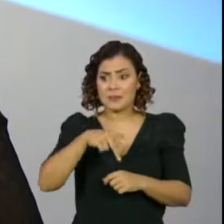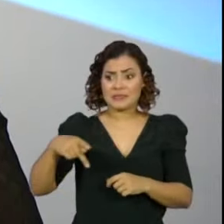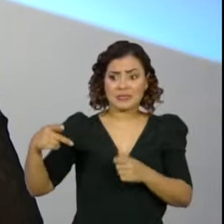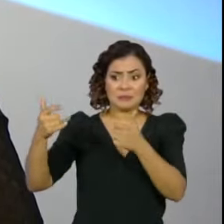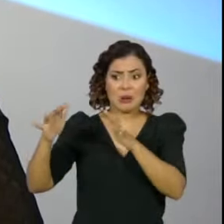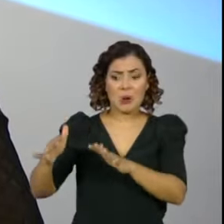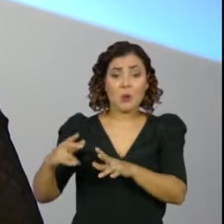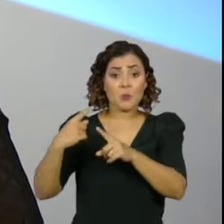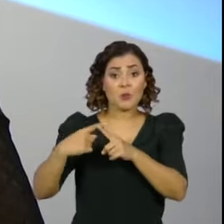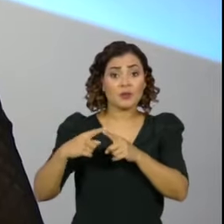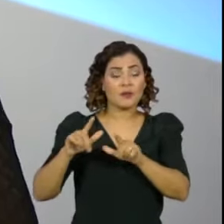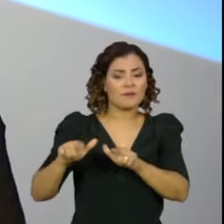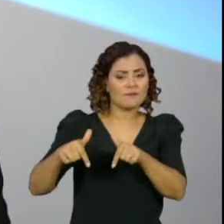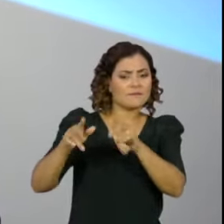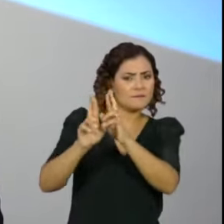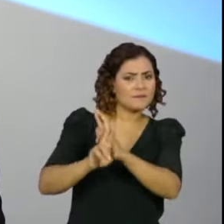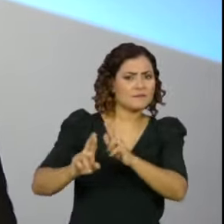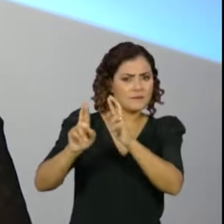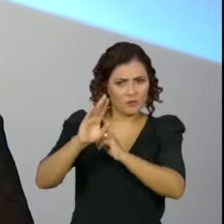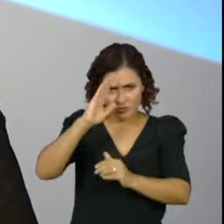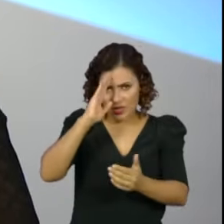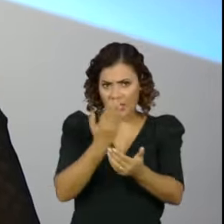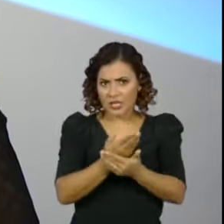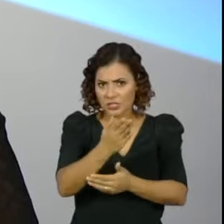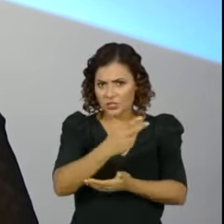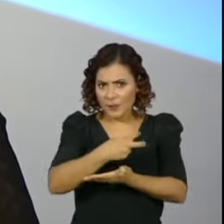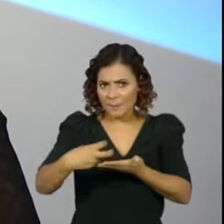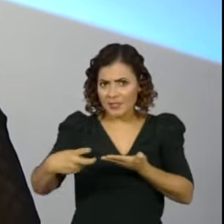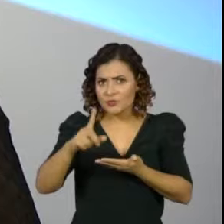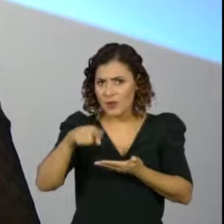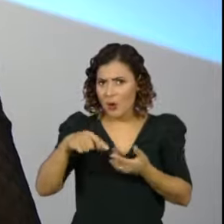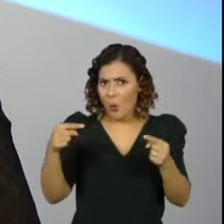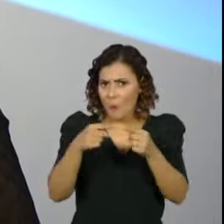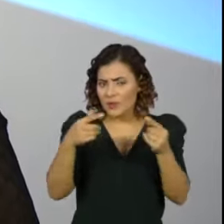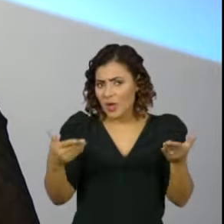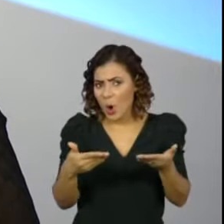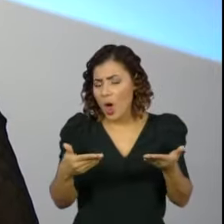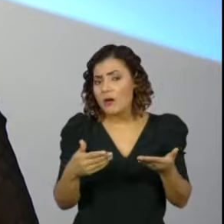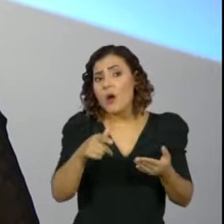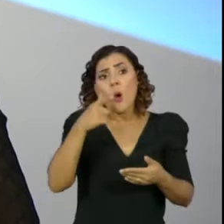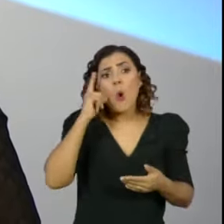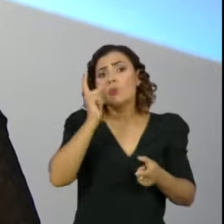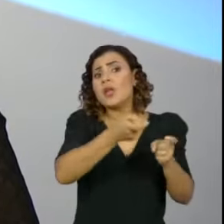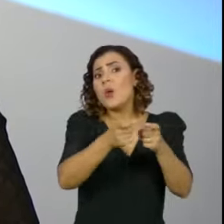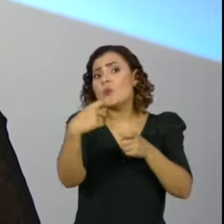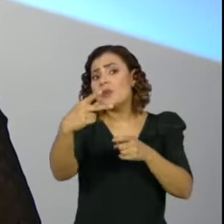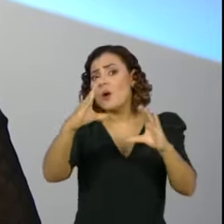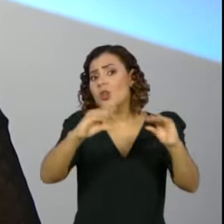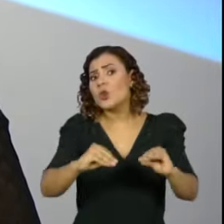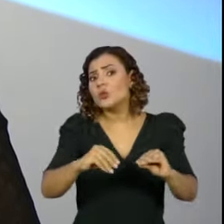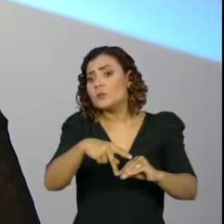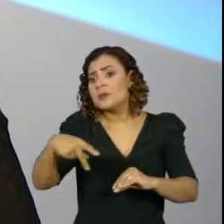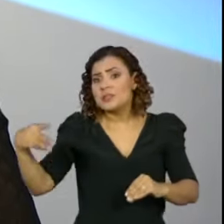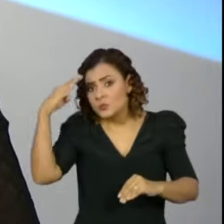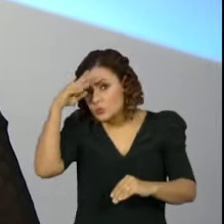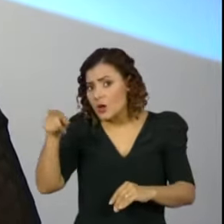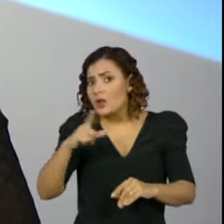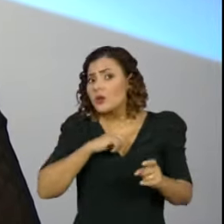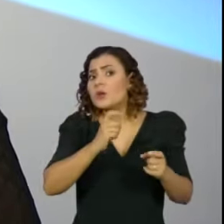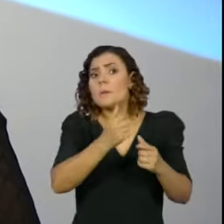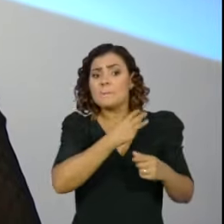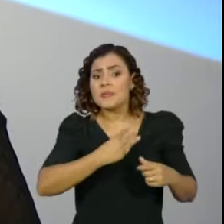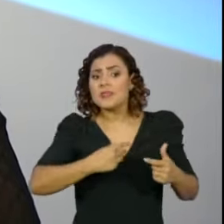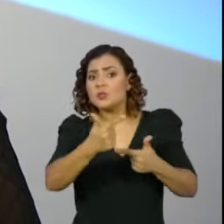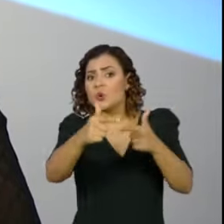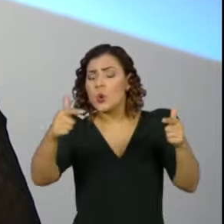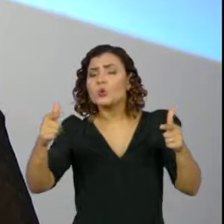depois da realização dela o senhor acredita que o impeachment poderia ser considerado viável? O senhor se reuniu ontem à noite com o presidente da República e alguns ministros. O que